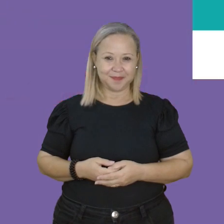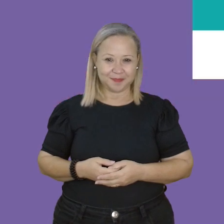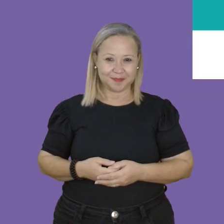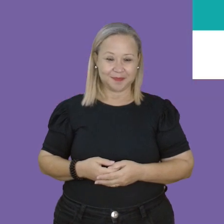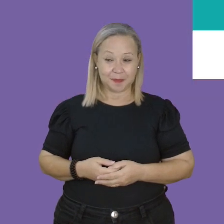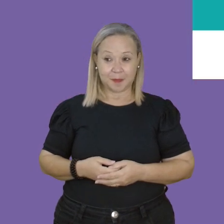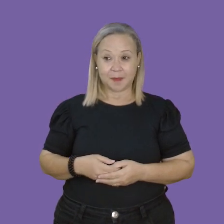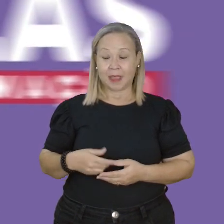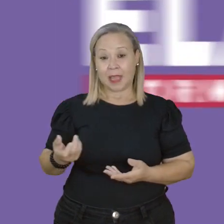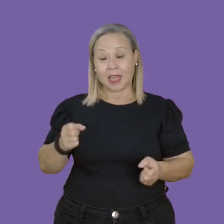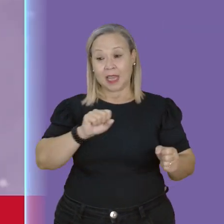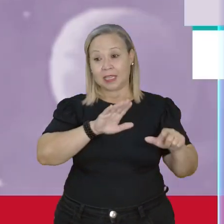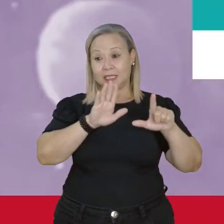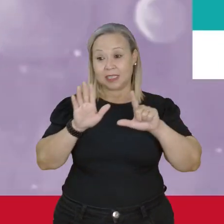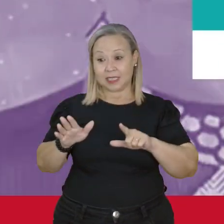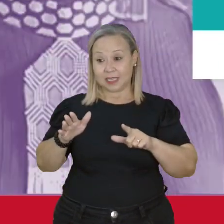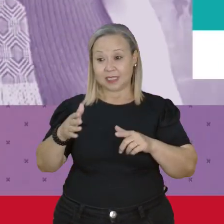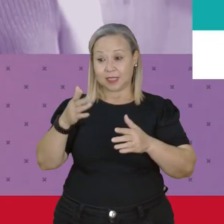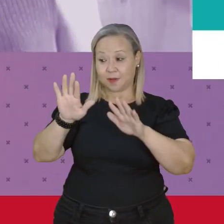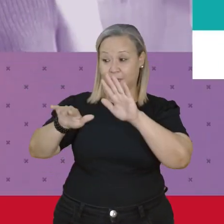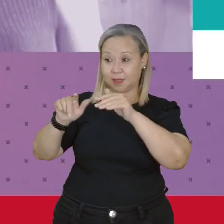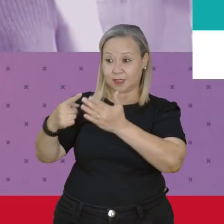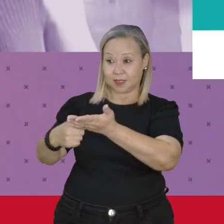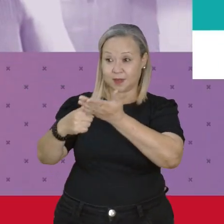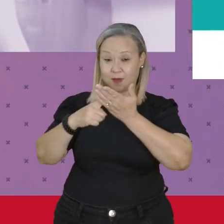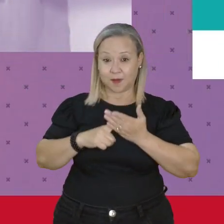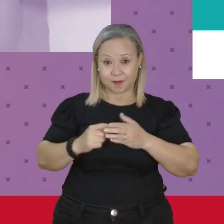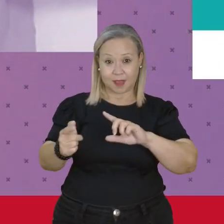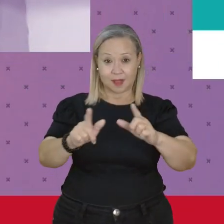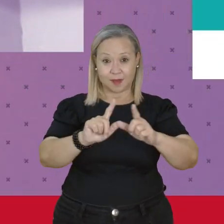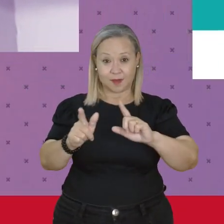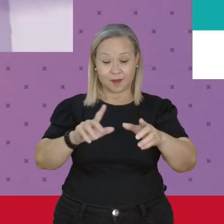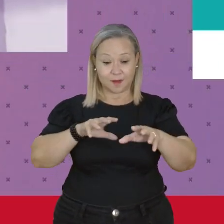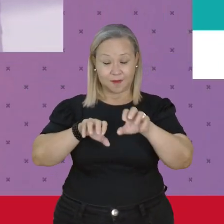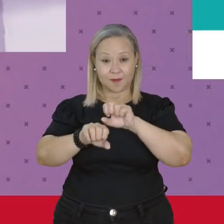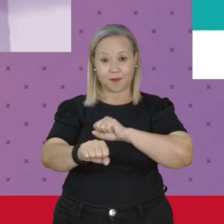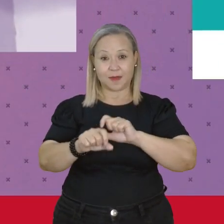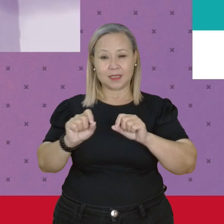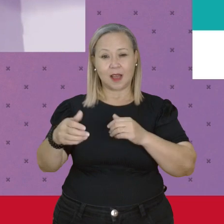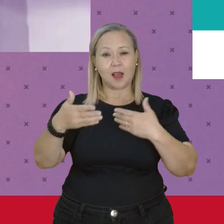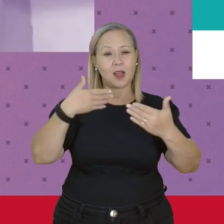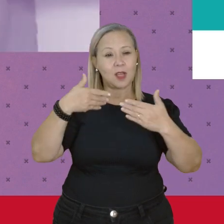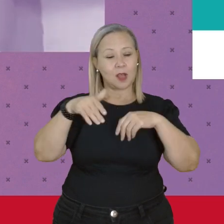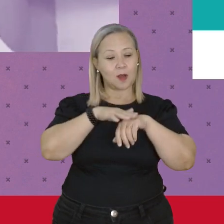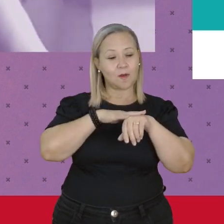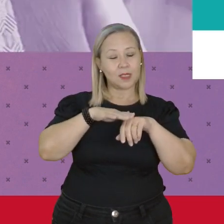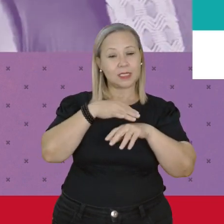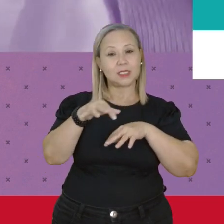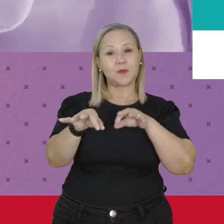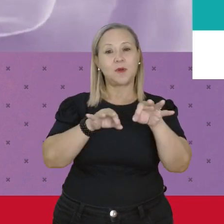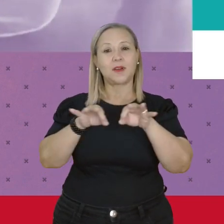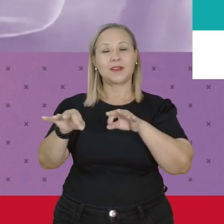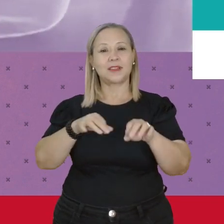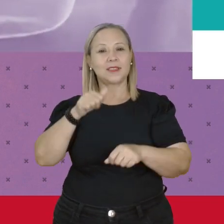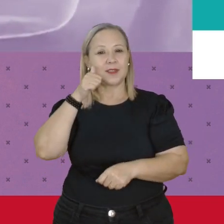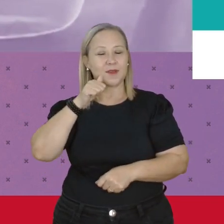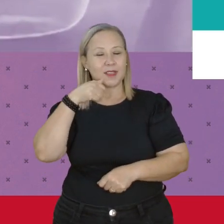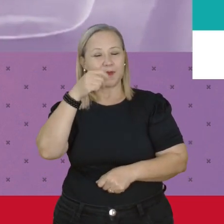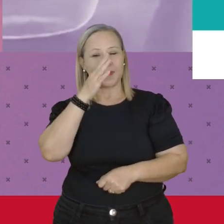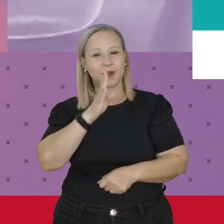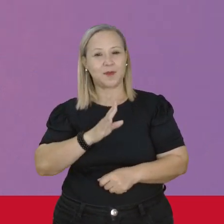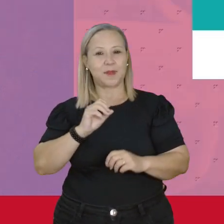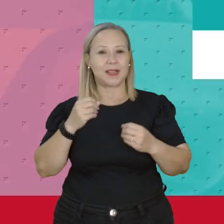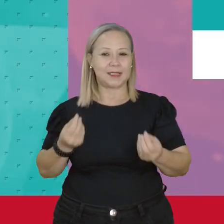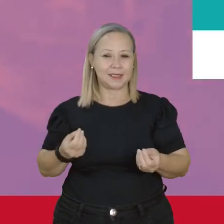Nesta semana, as convidadas do TV Elas por Elas Formação Estão conversando sobre a organização das mulheres no Brasil